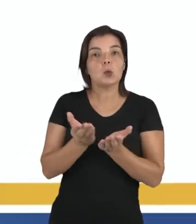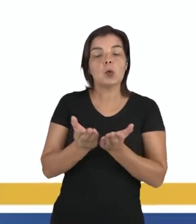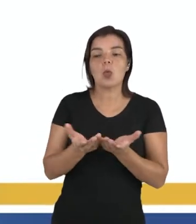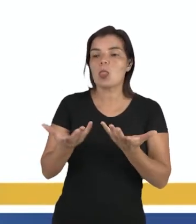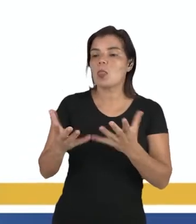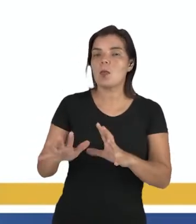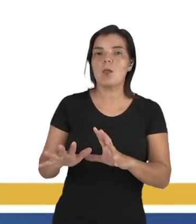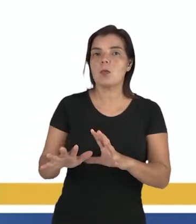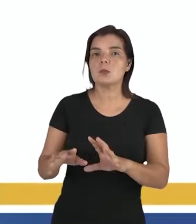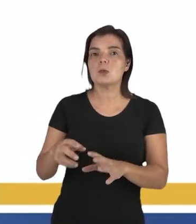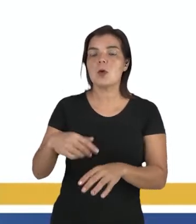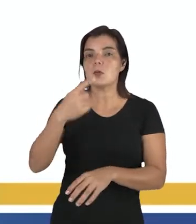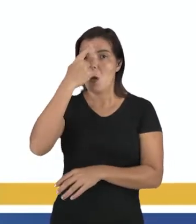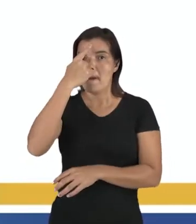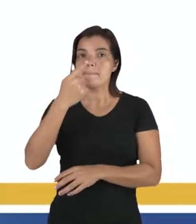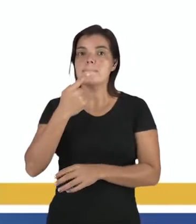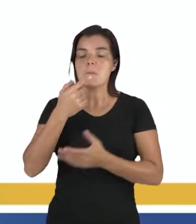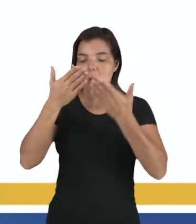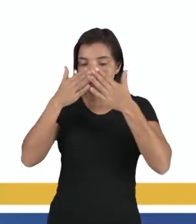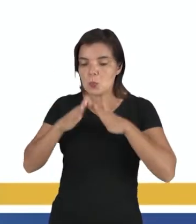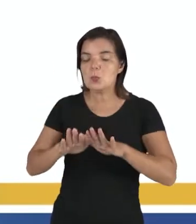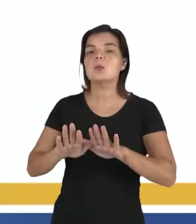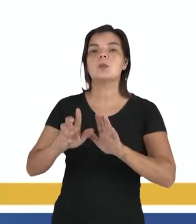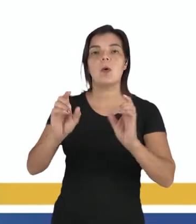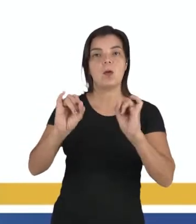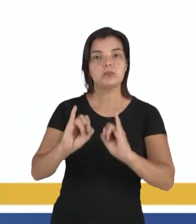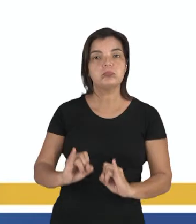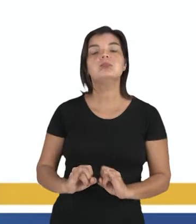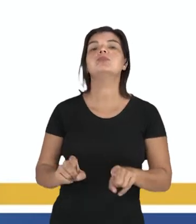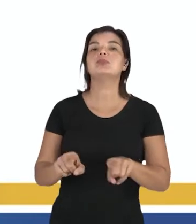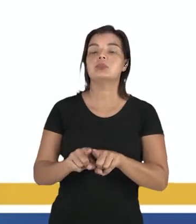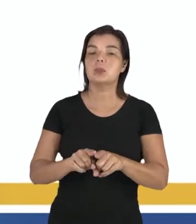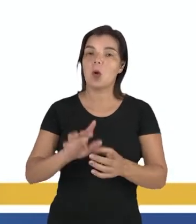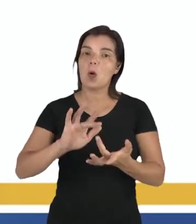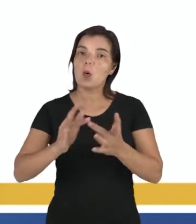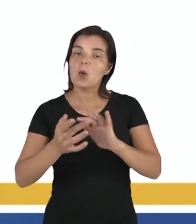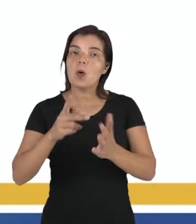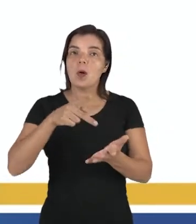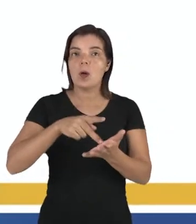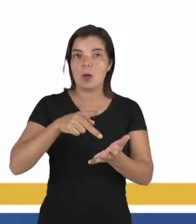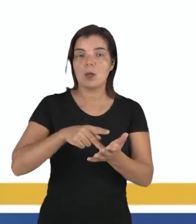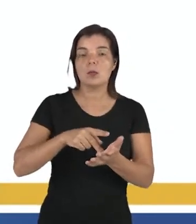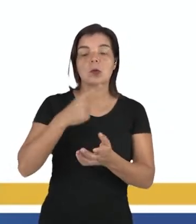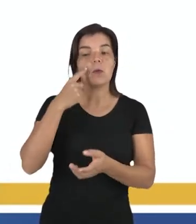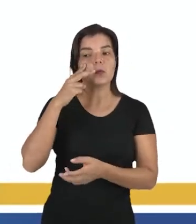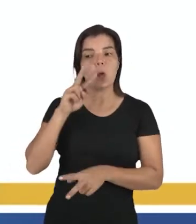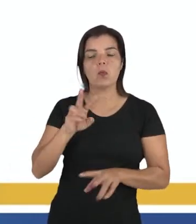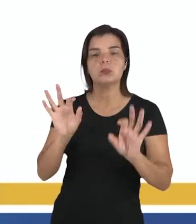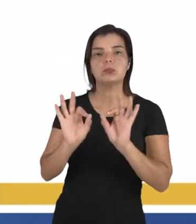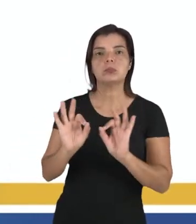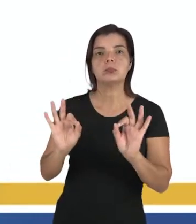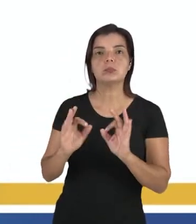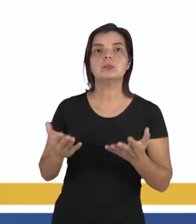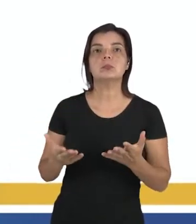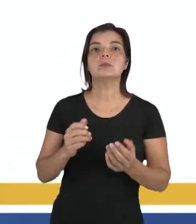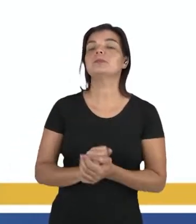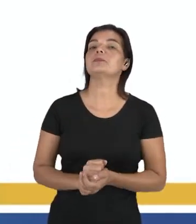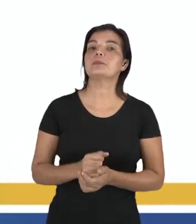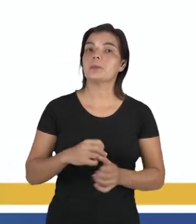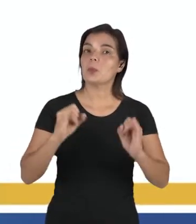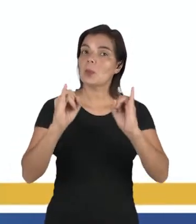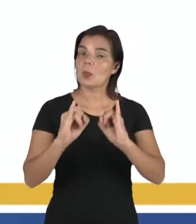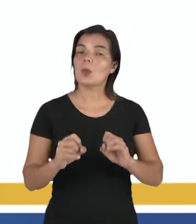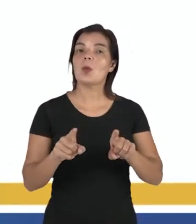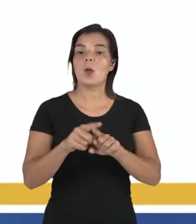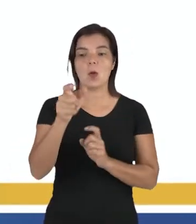a imagem, ela pode anular o seu contato com a verdadeira divindade que é abstrata. Então, teria esse conceito. Então, um